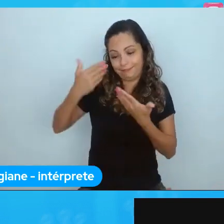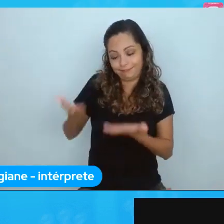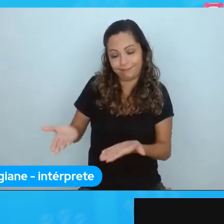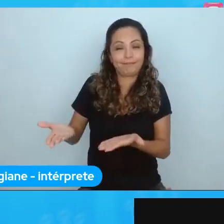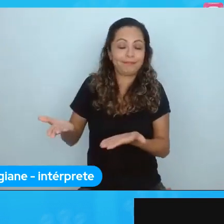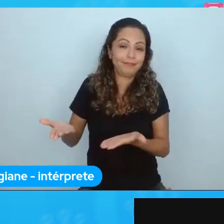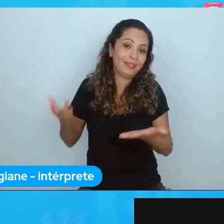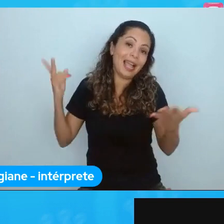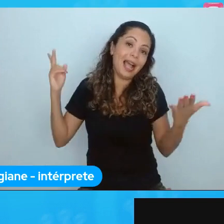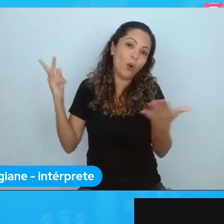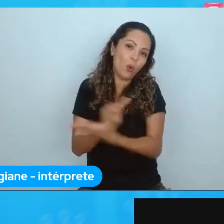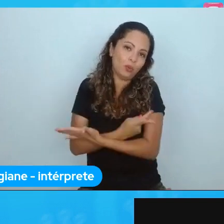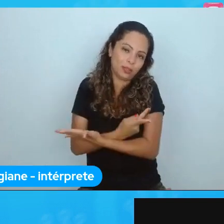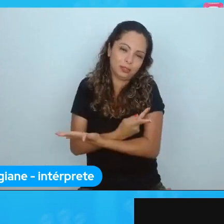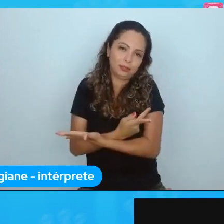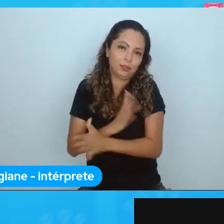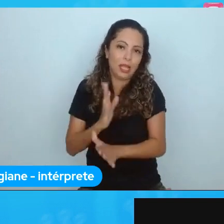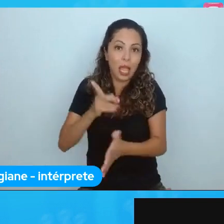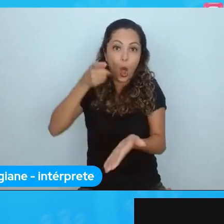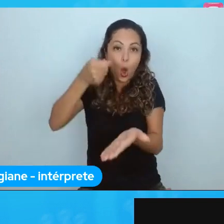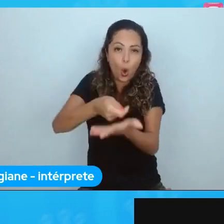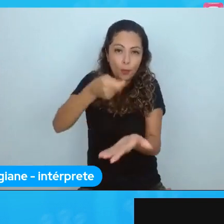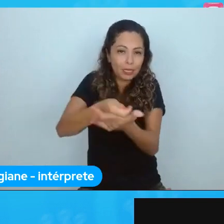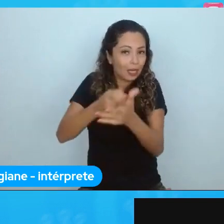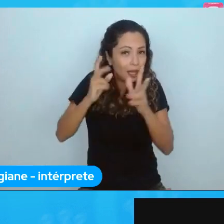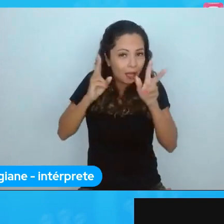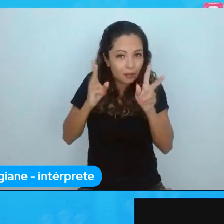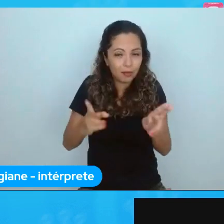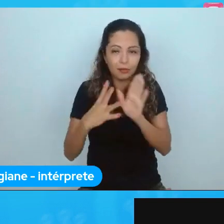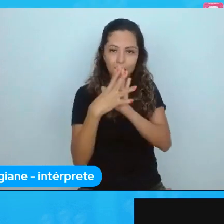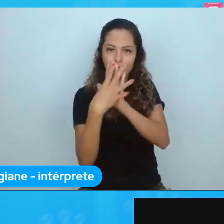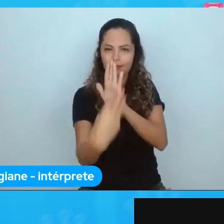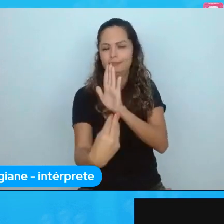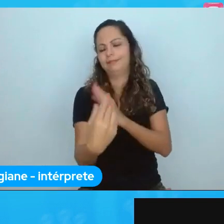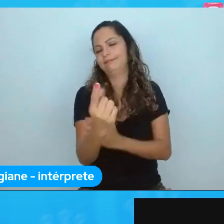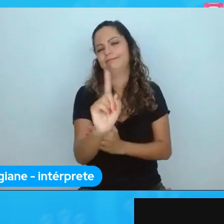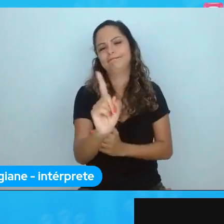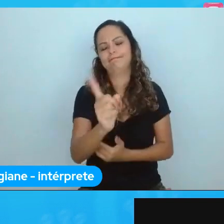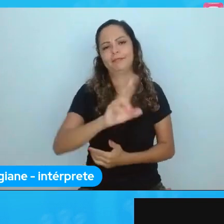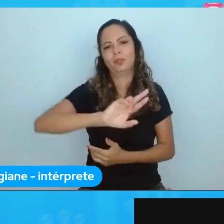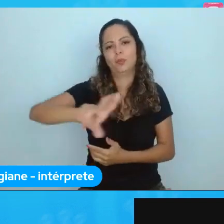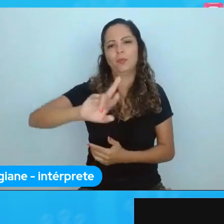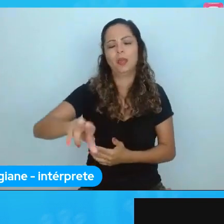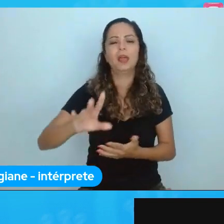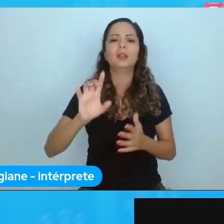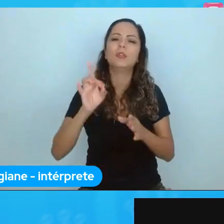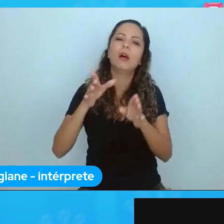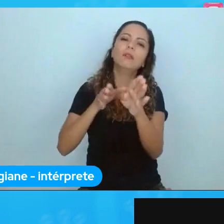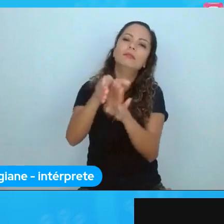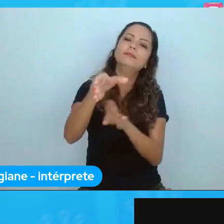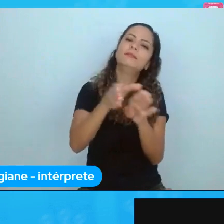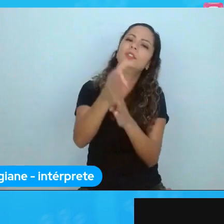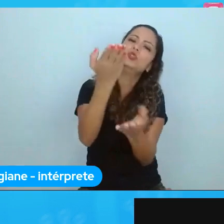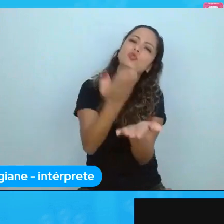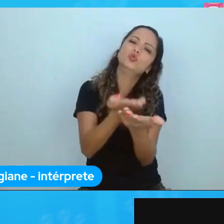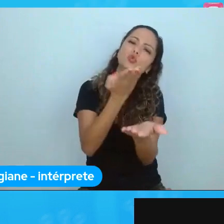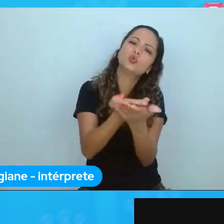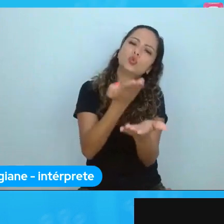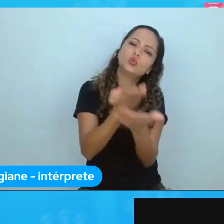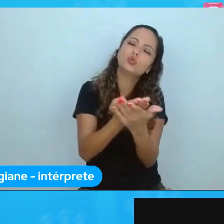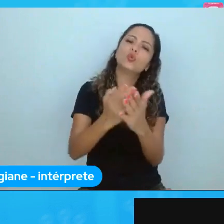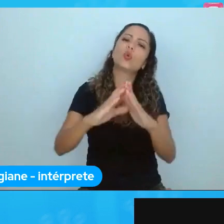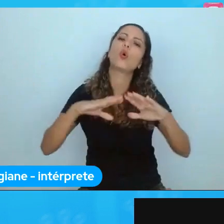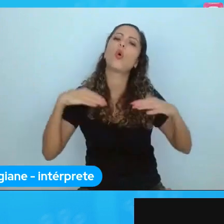caminho obrigatório para todo mundo, acho que o principal conselho que eu dou é estude, interaja com a comunidade,